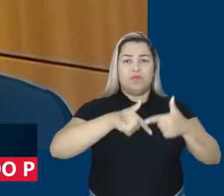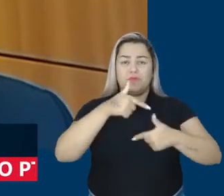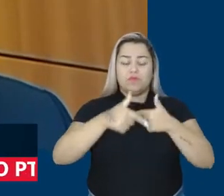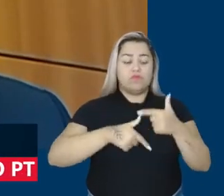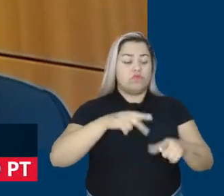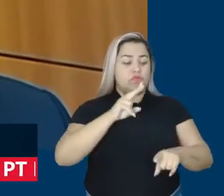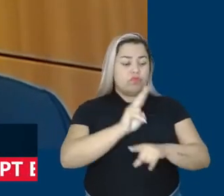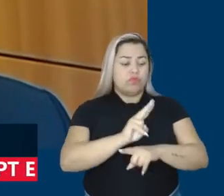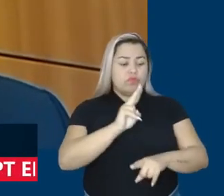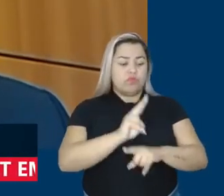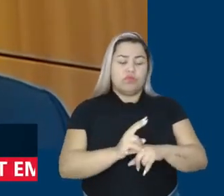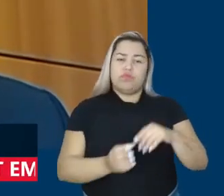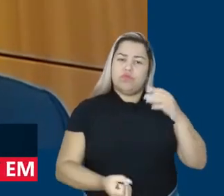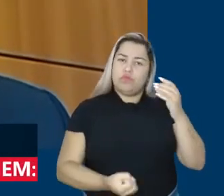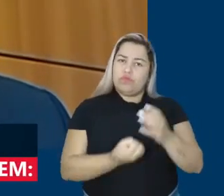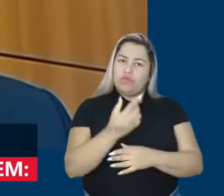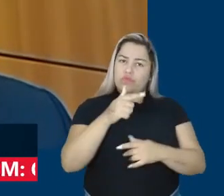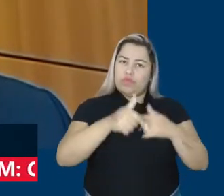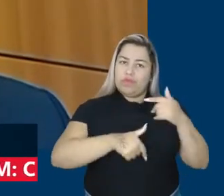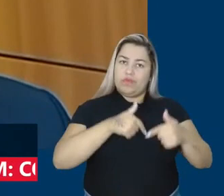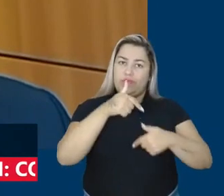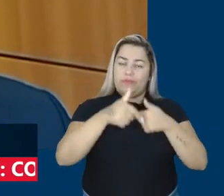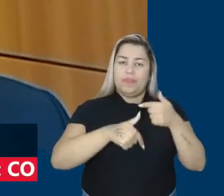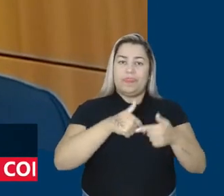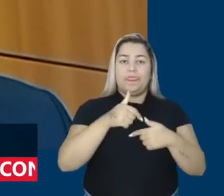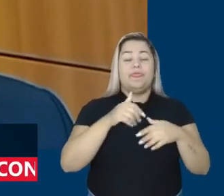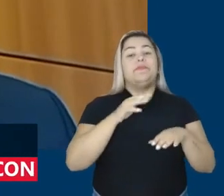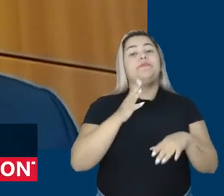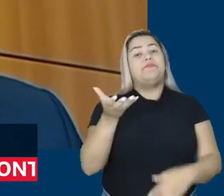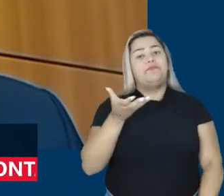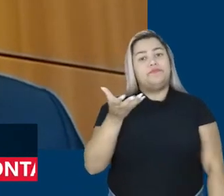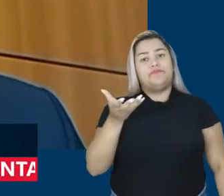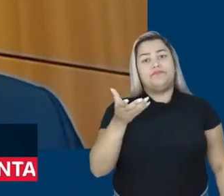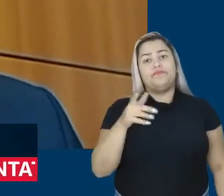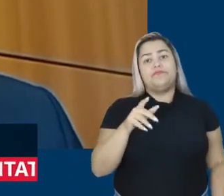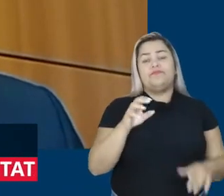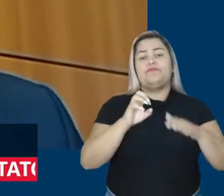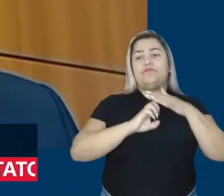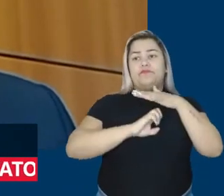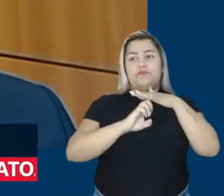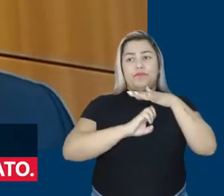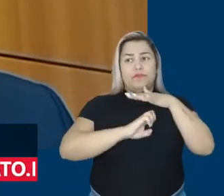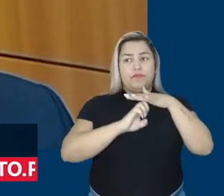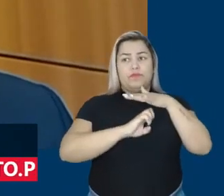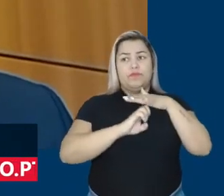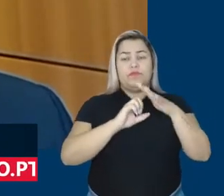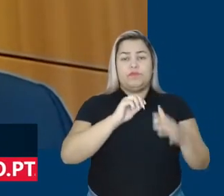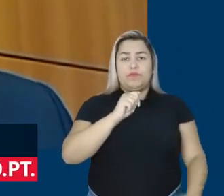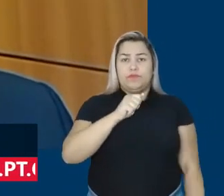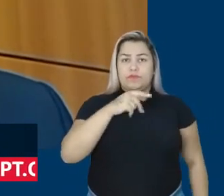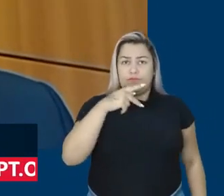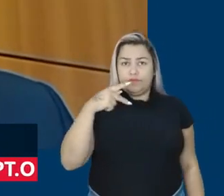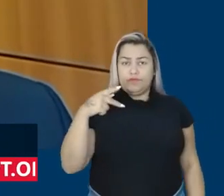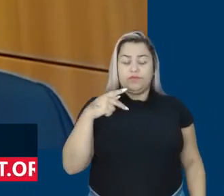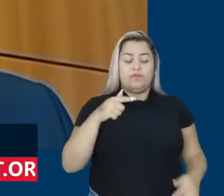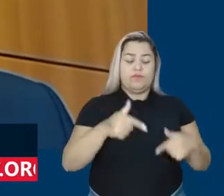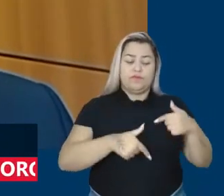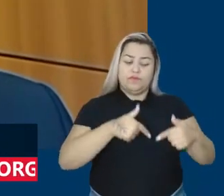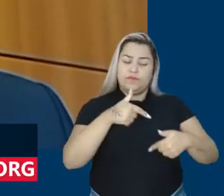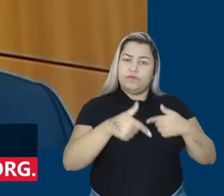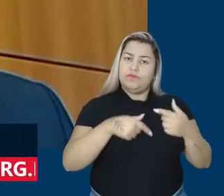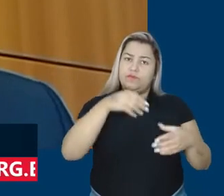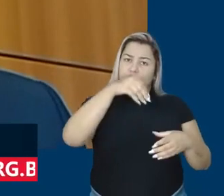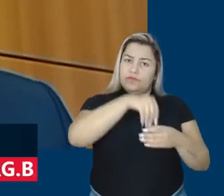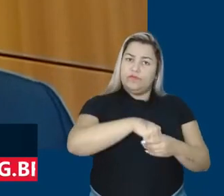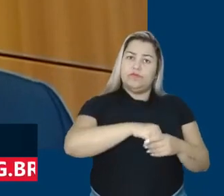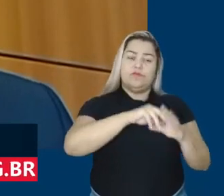de proteção a esses trabalhadores. Nós queremos que as empresas e aplicativos trabalhem também dentro de